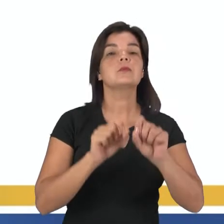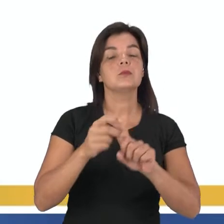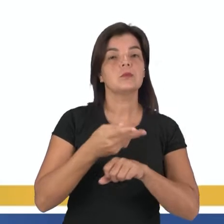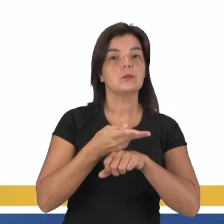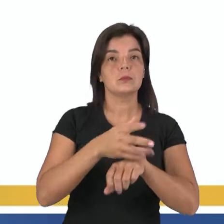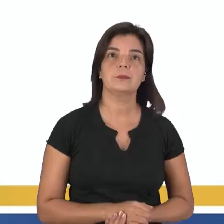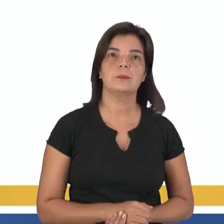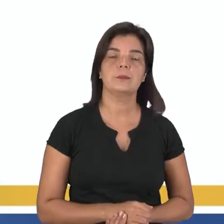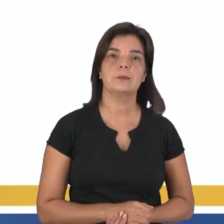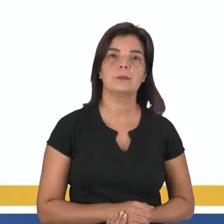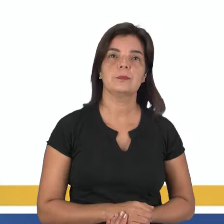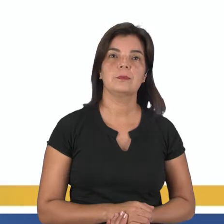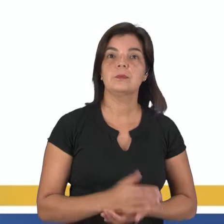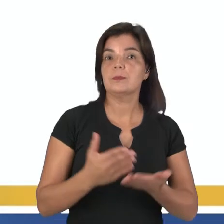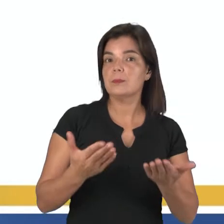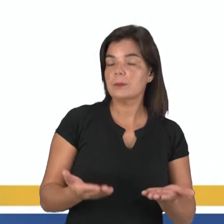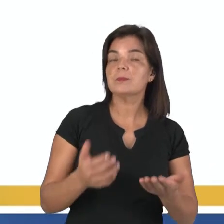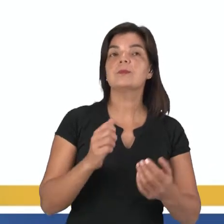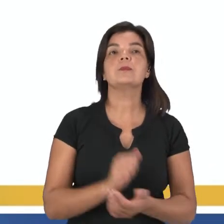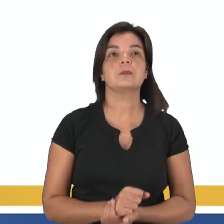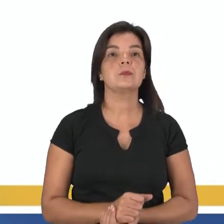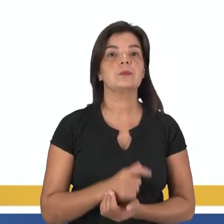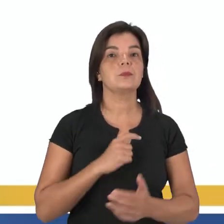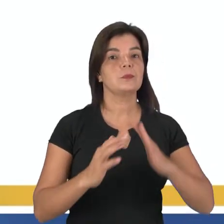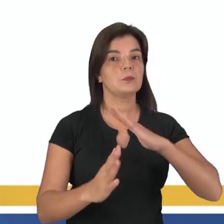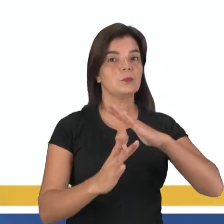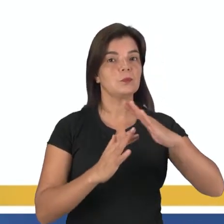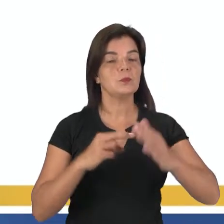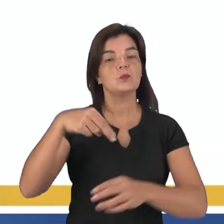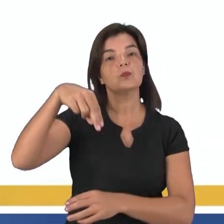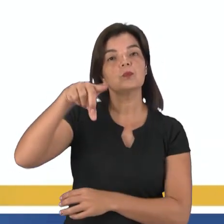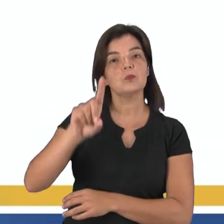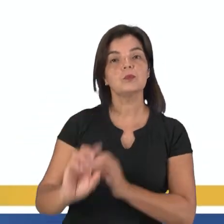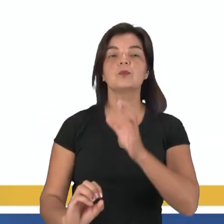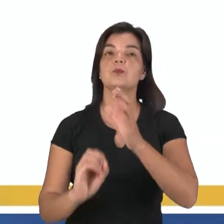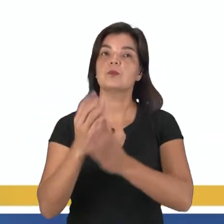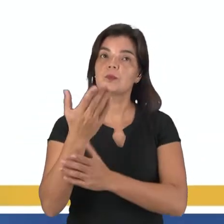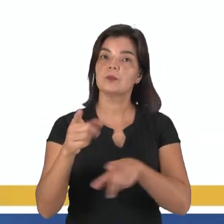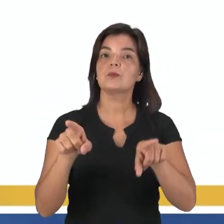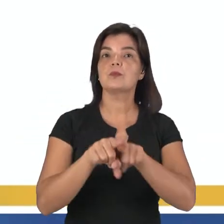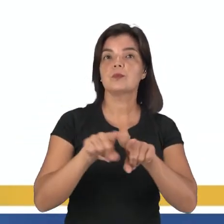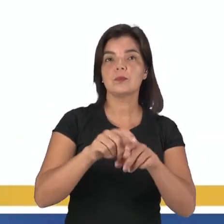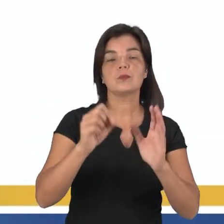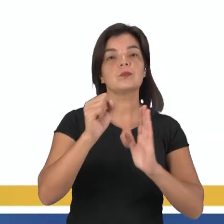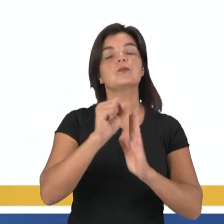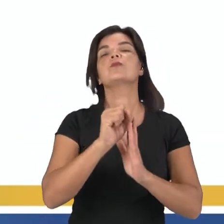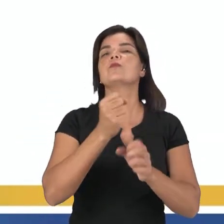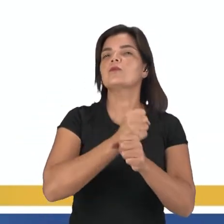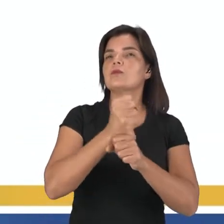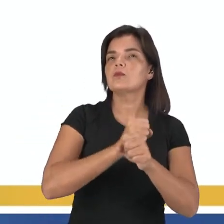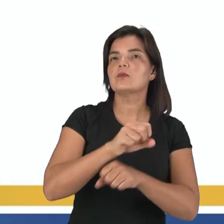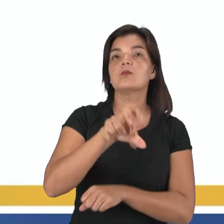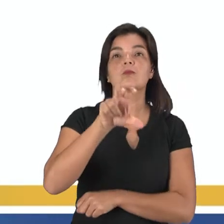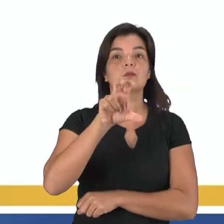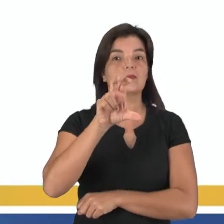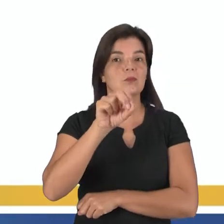amazônica. E aí nós temos as migrações que acontecem nas décadas de 58.